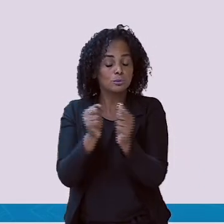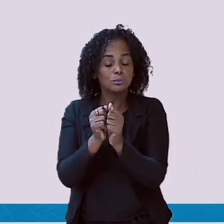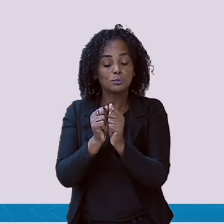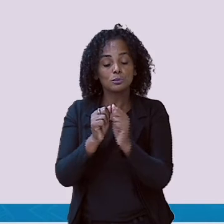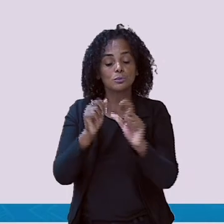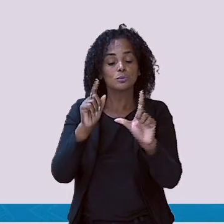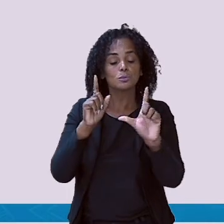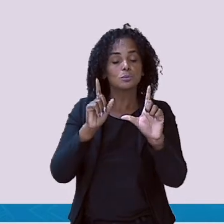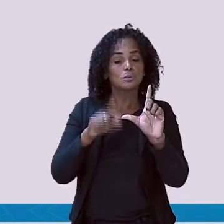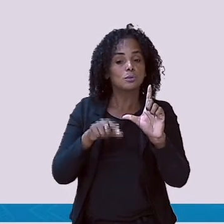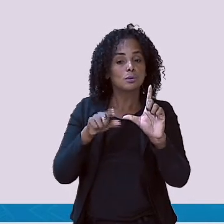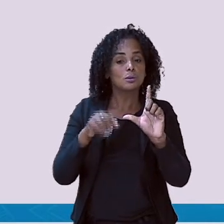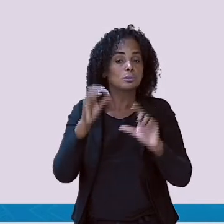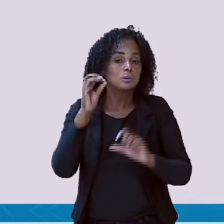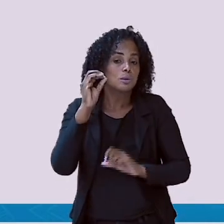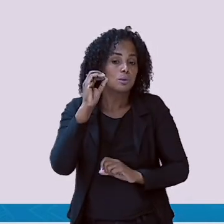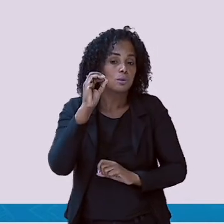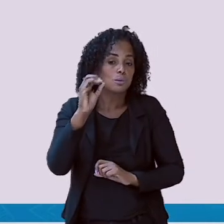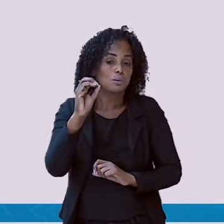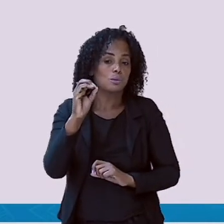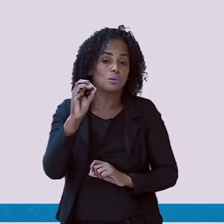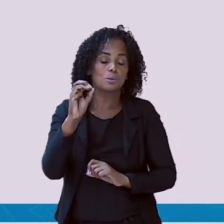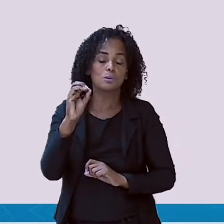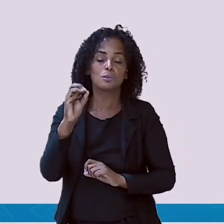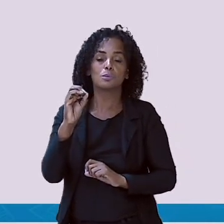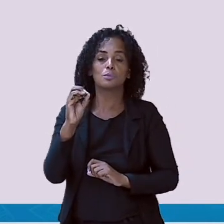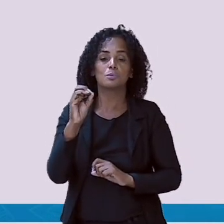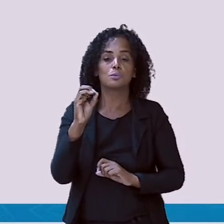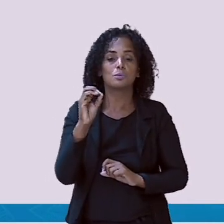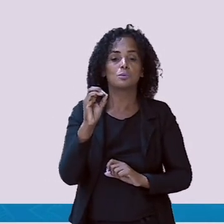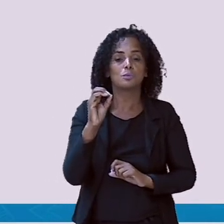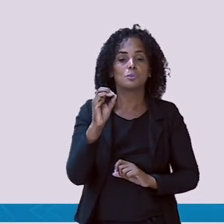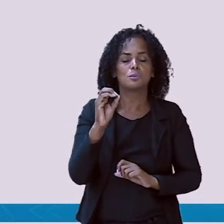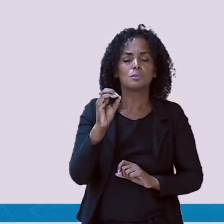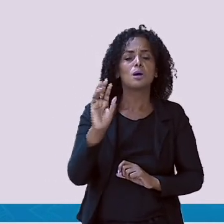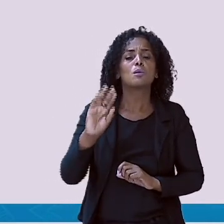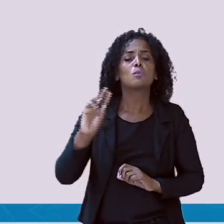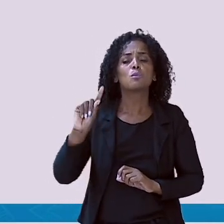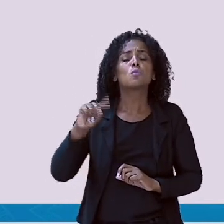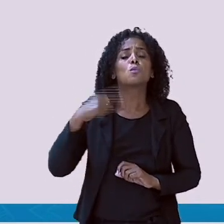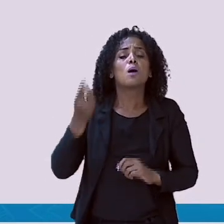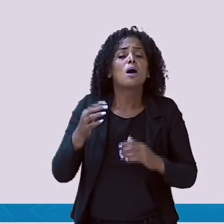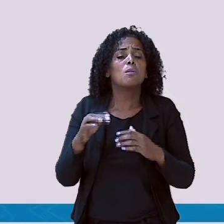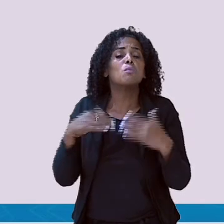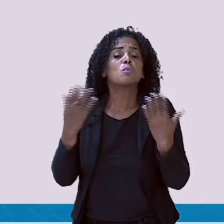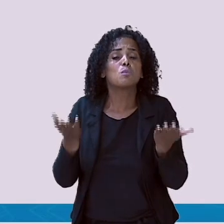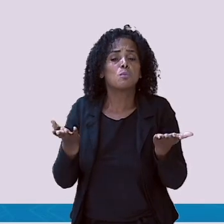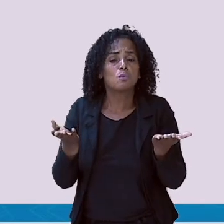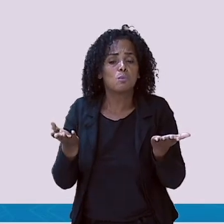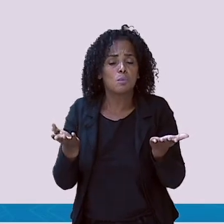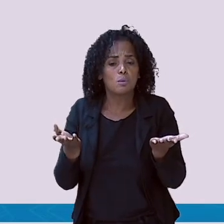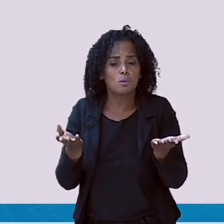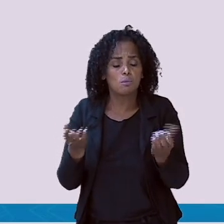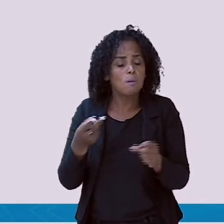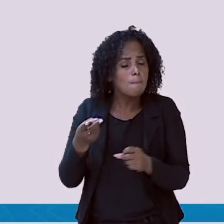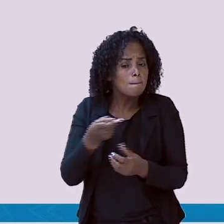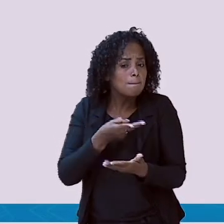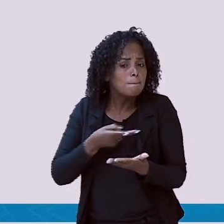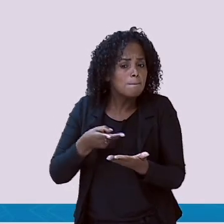Tó. Vamos para a próxima? Tó. Má. Sílaba